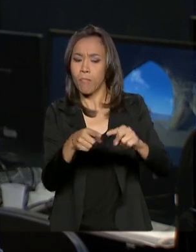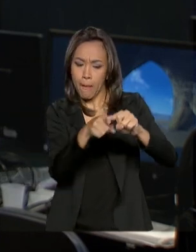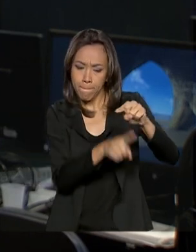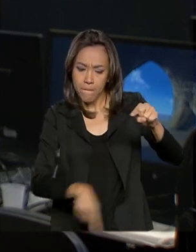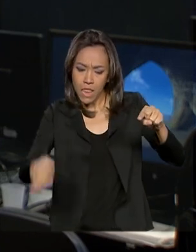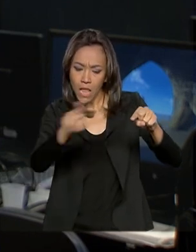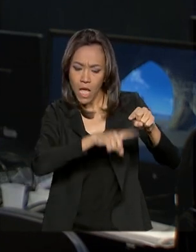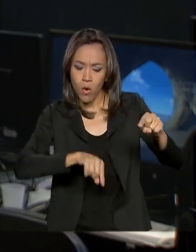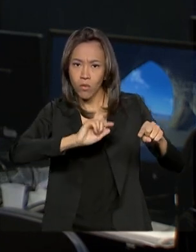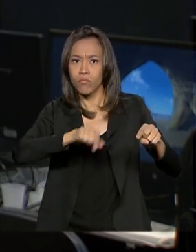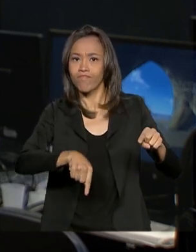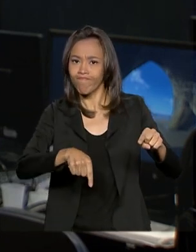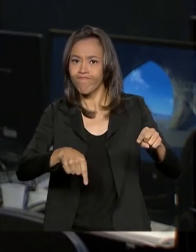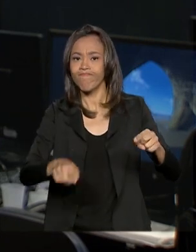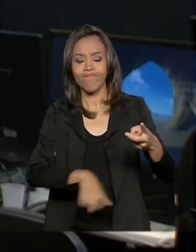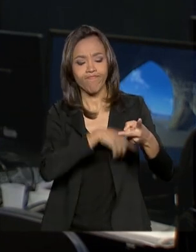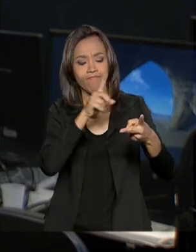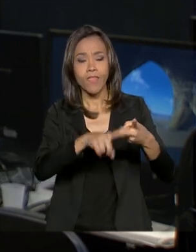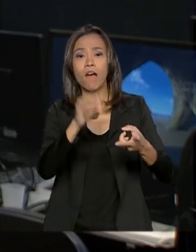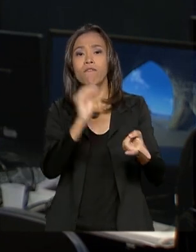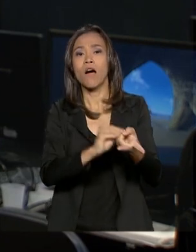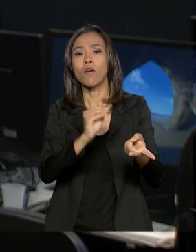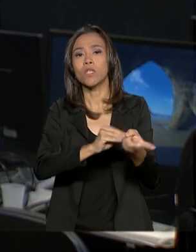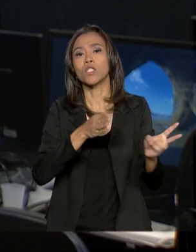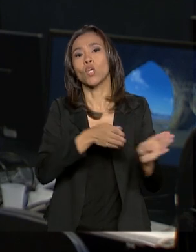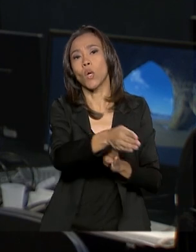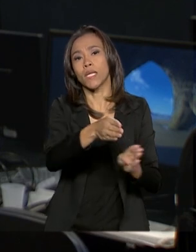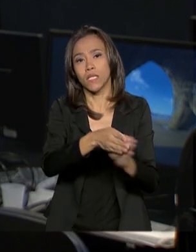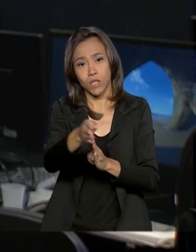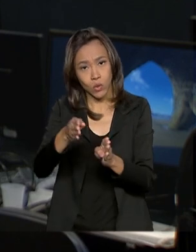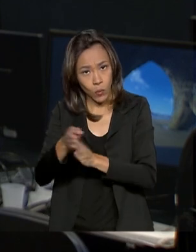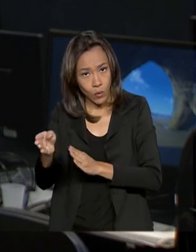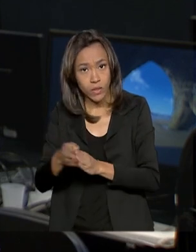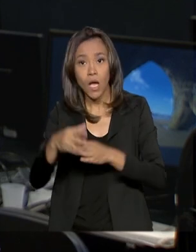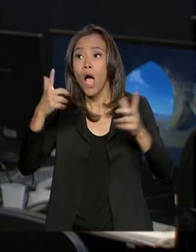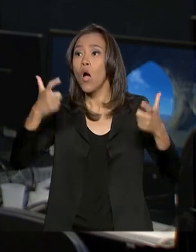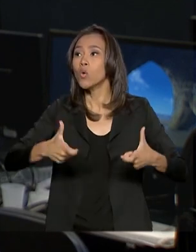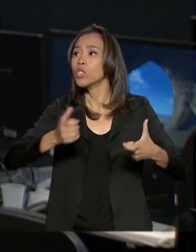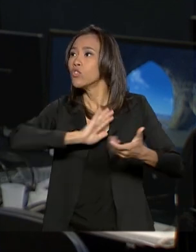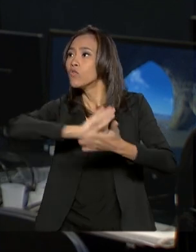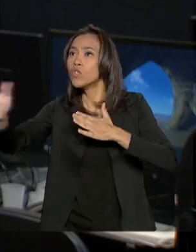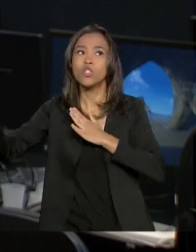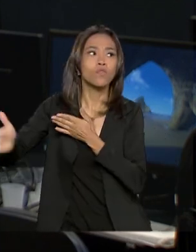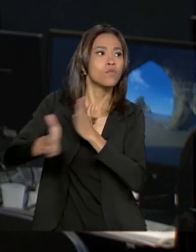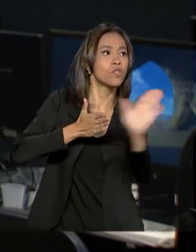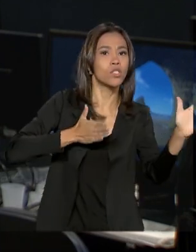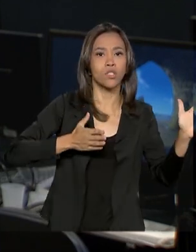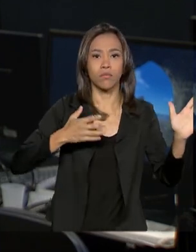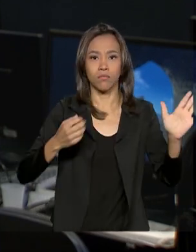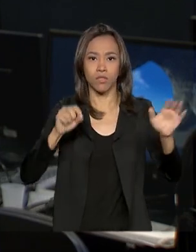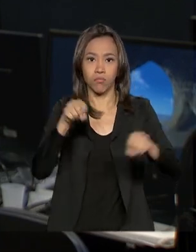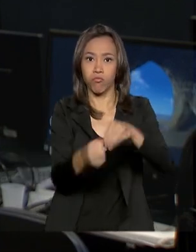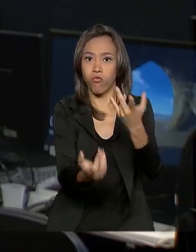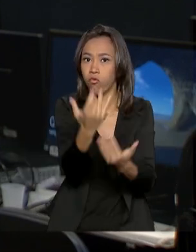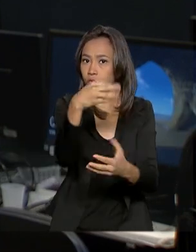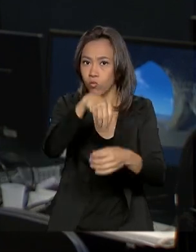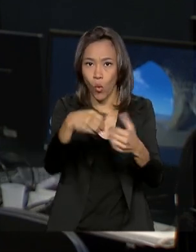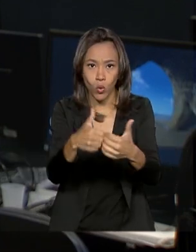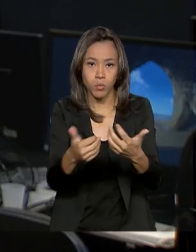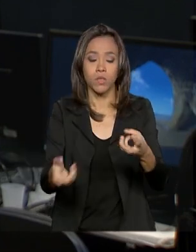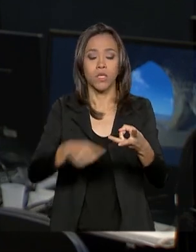situação irregular, falta de instruções de operação da saída de emergência, cintos de segurança com defeito,